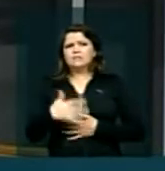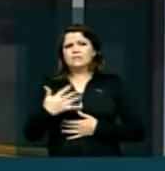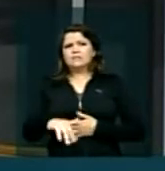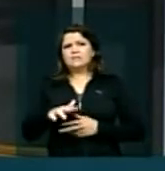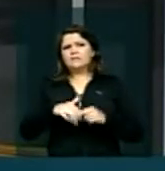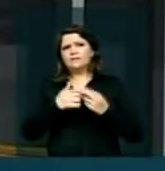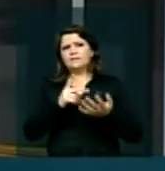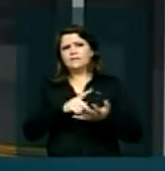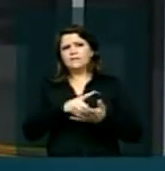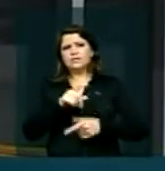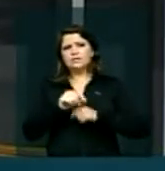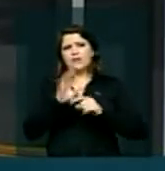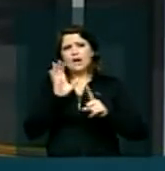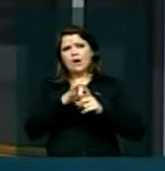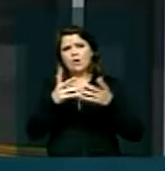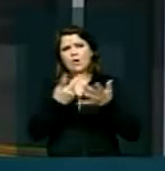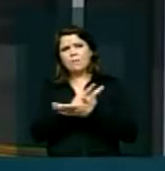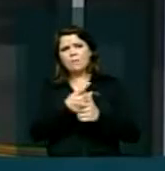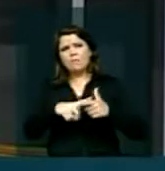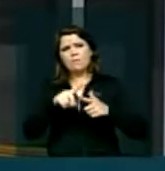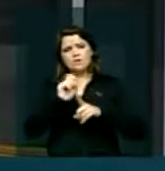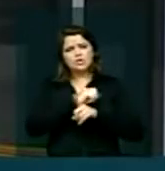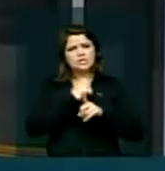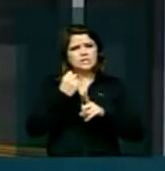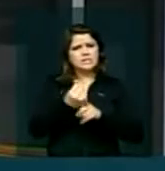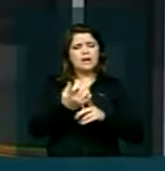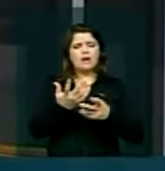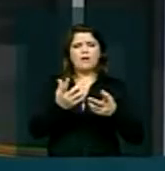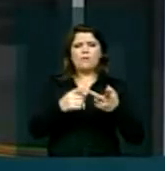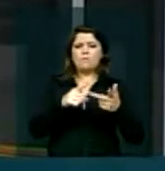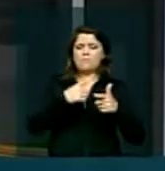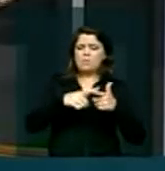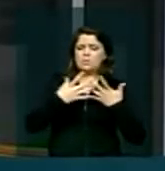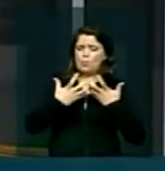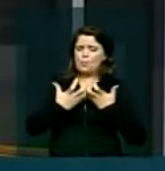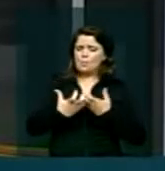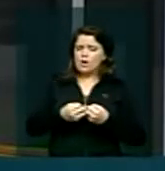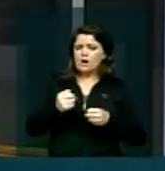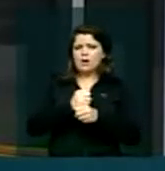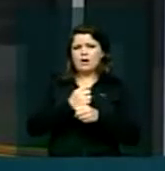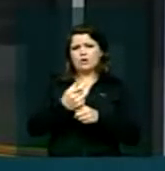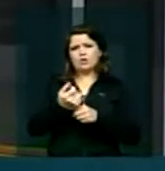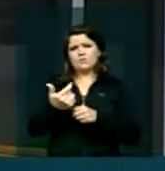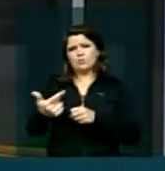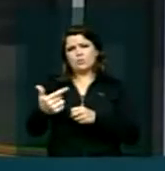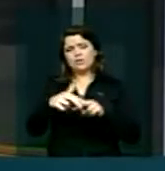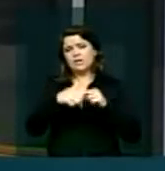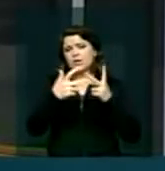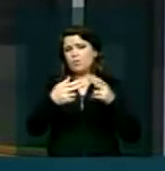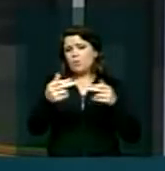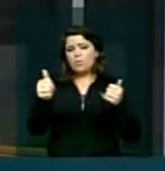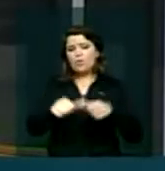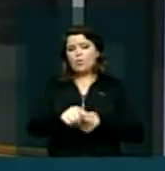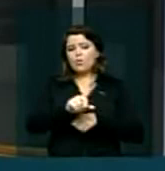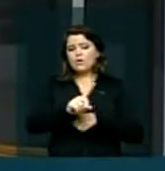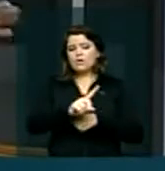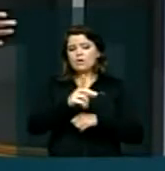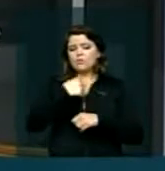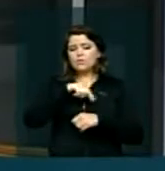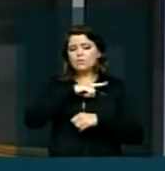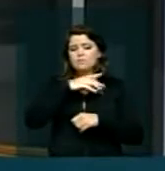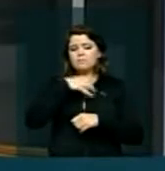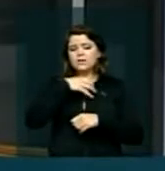bem verdade que os impactos sociais da estiagem de 2012 não são tão agudos quanto, por exemplo, aqueles que